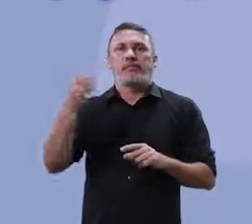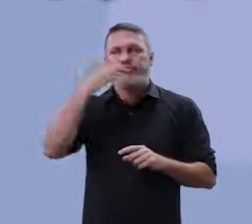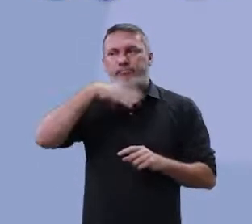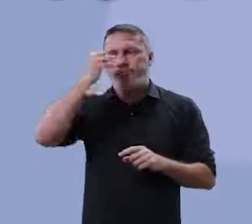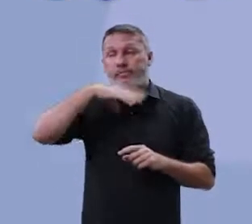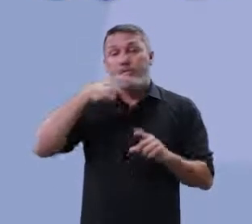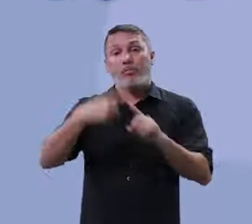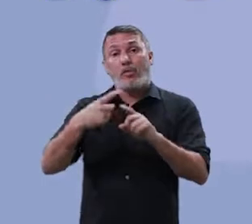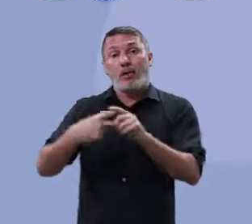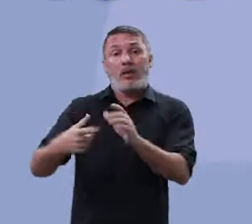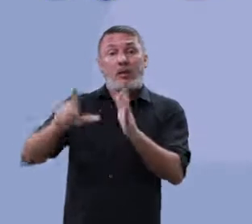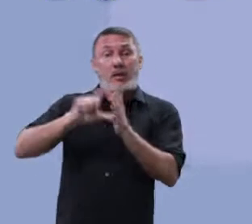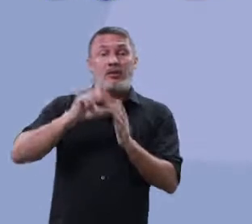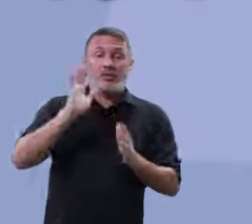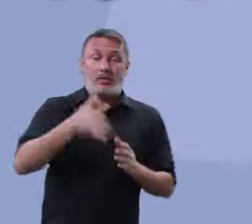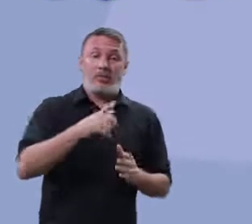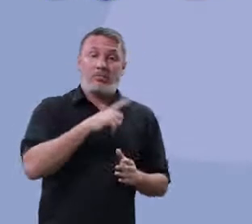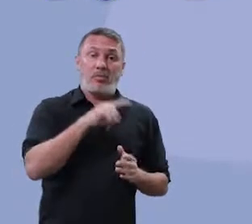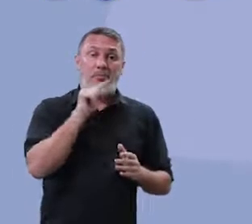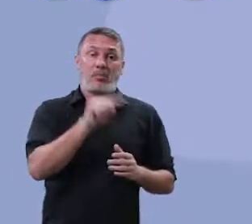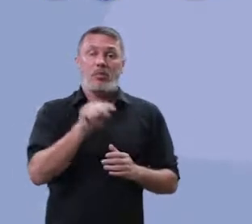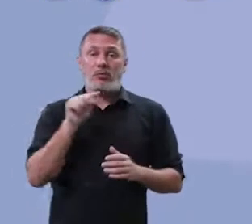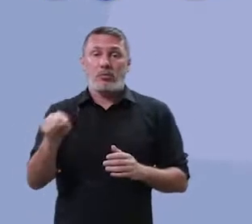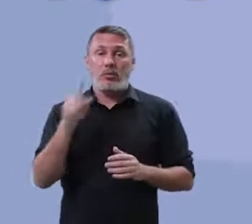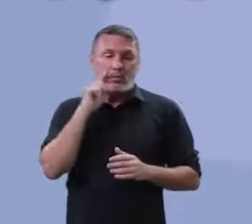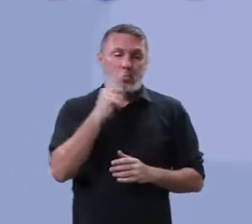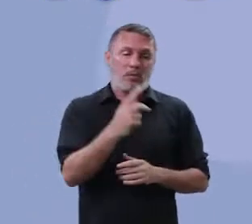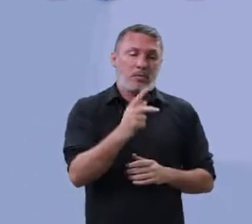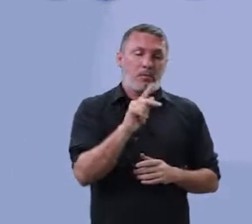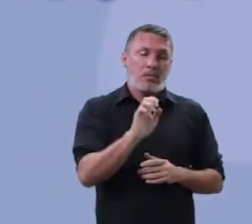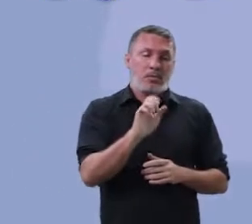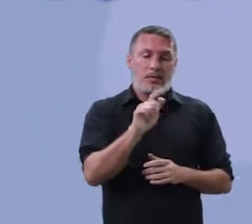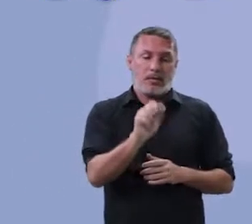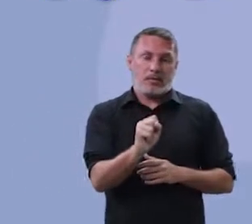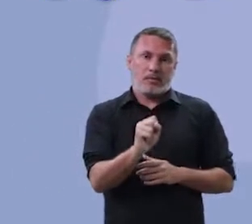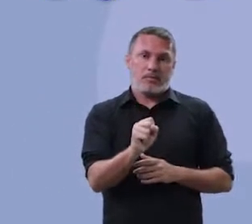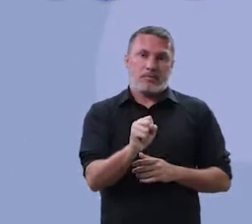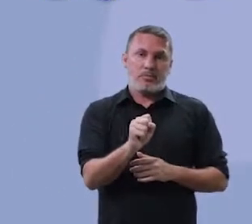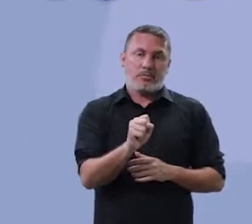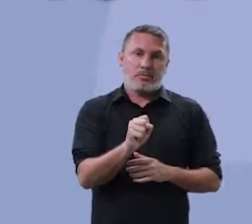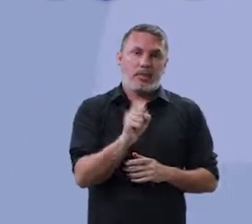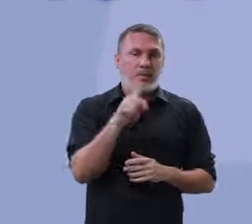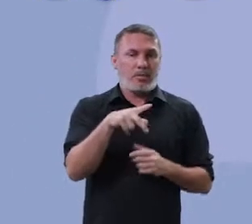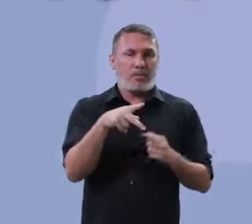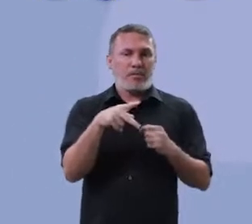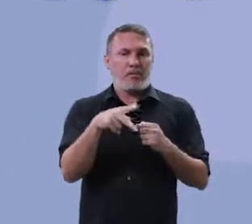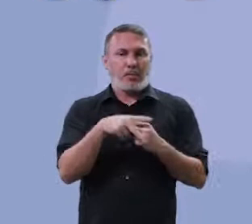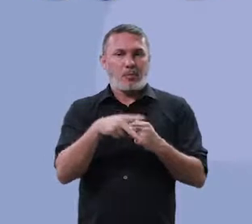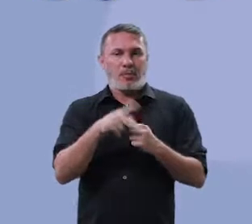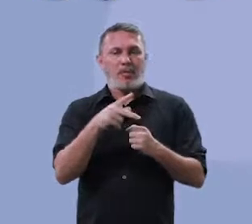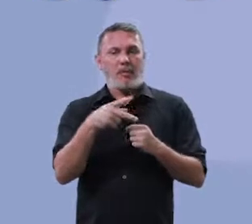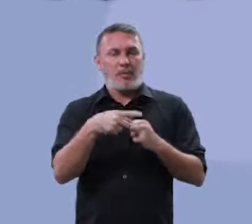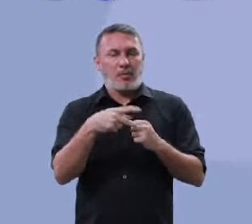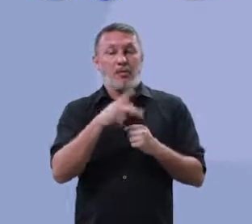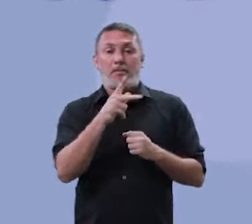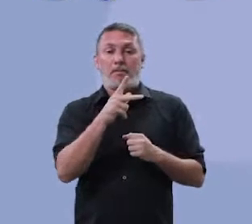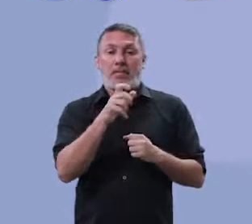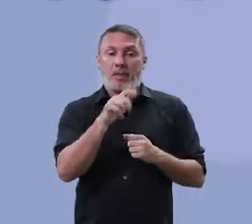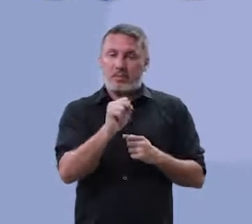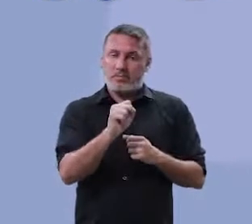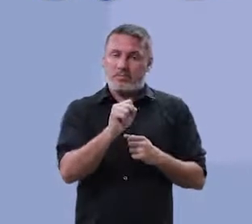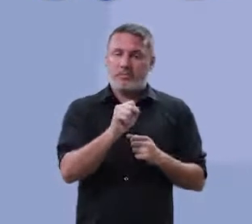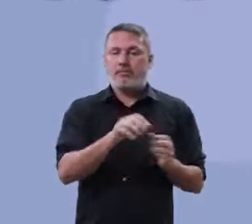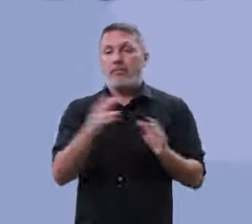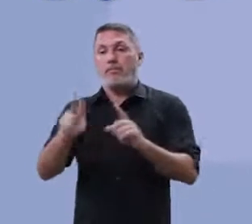Haja vista que já existe o artigo na contração pelas, que é a preposição por, mais o